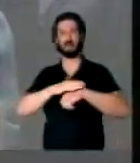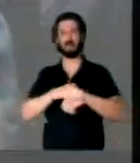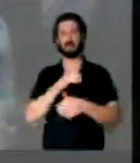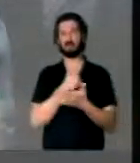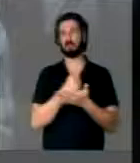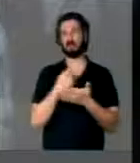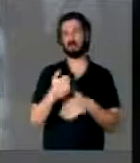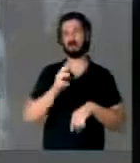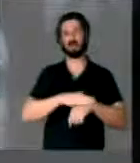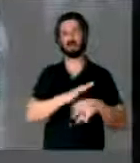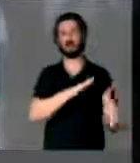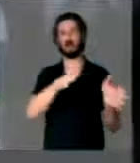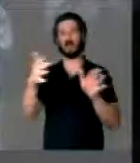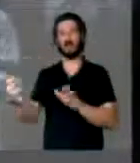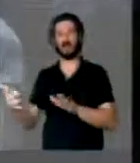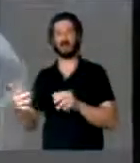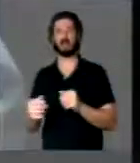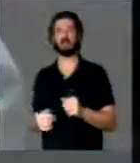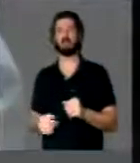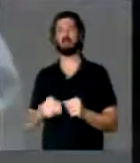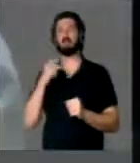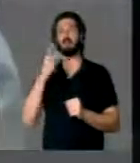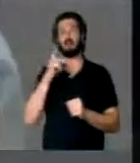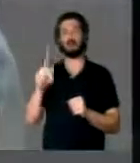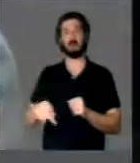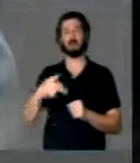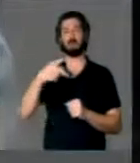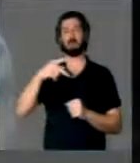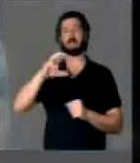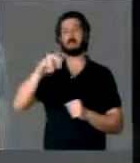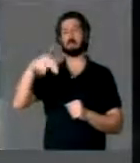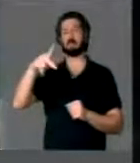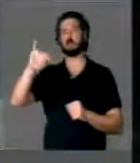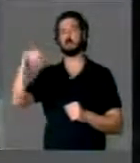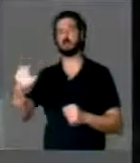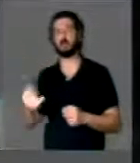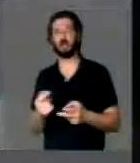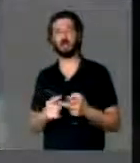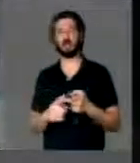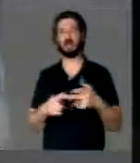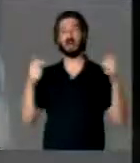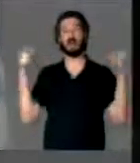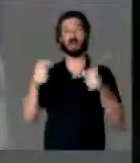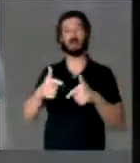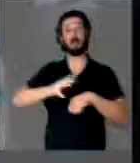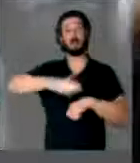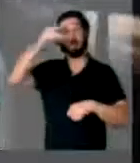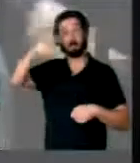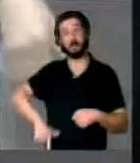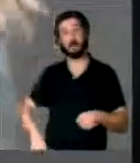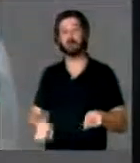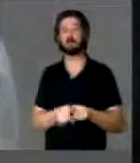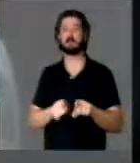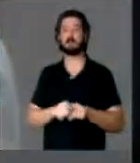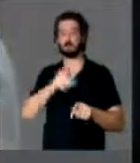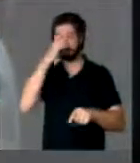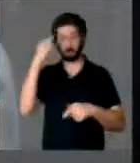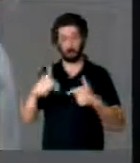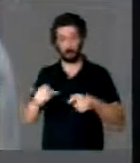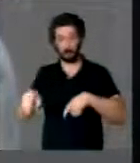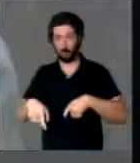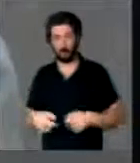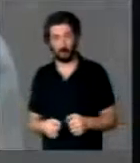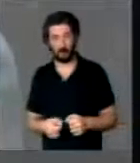a contratação temporária, criando a chamada pejotização, atacando mais uma vez, inclusive, o trabalhador